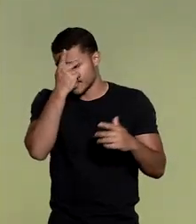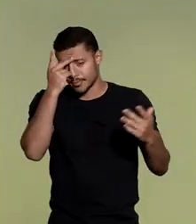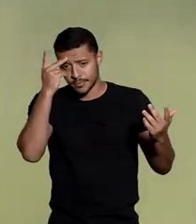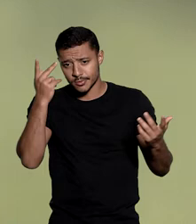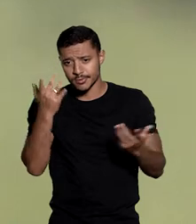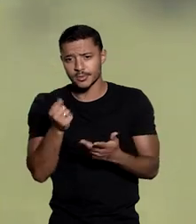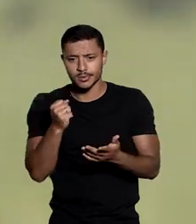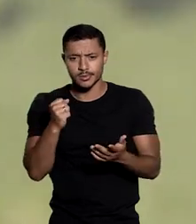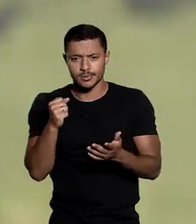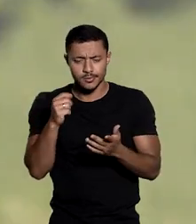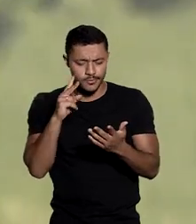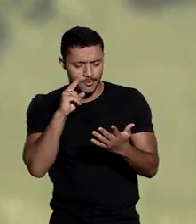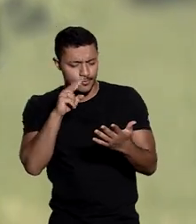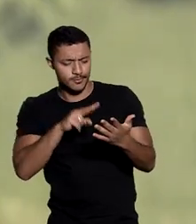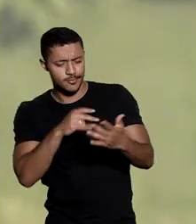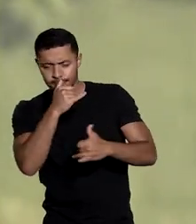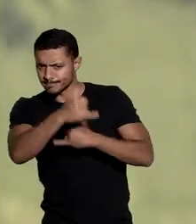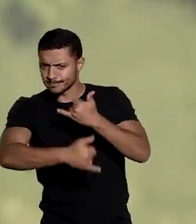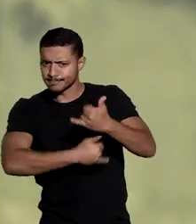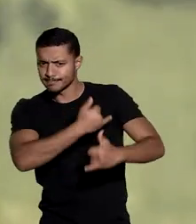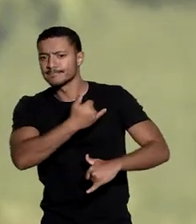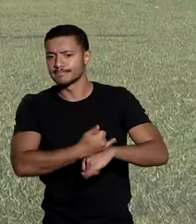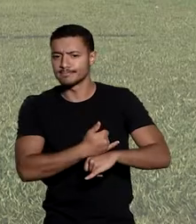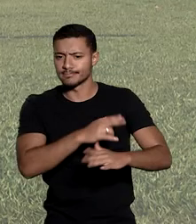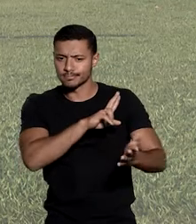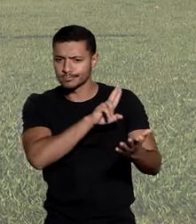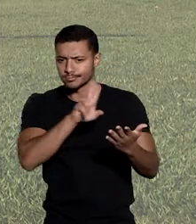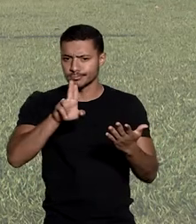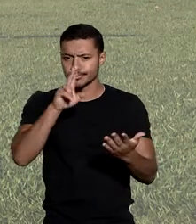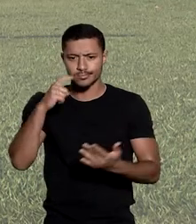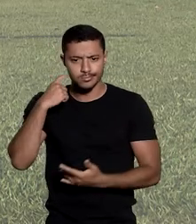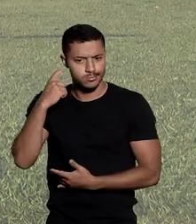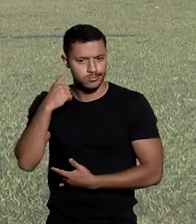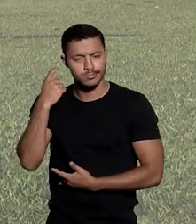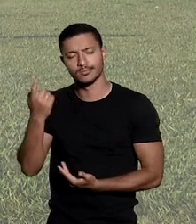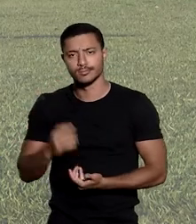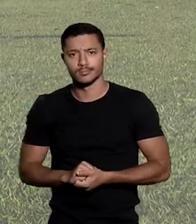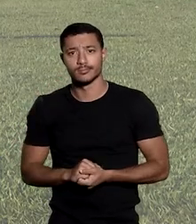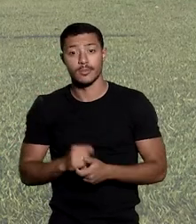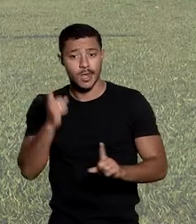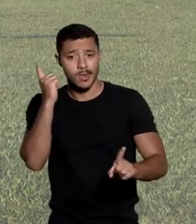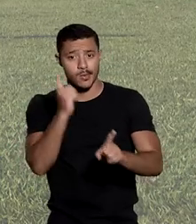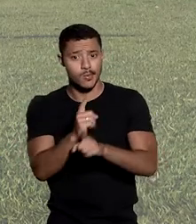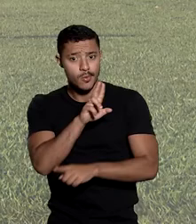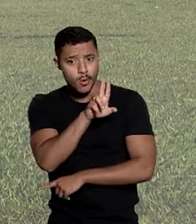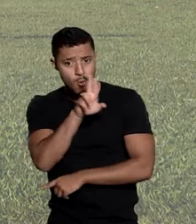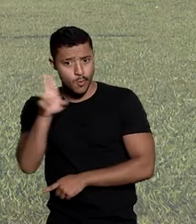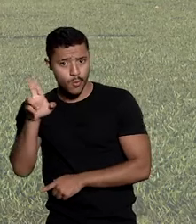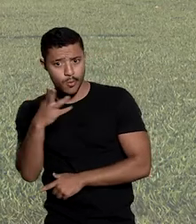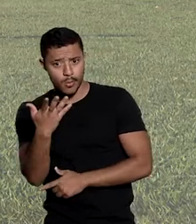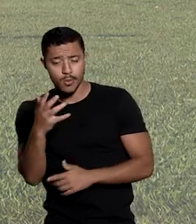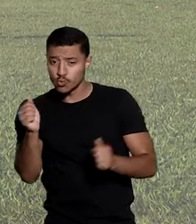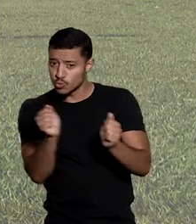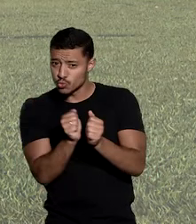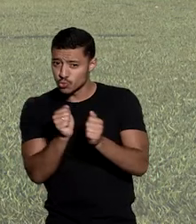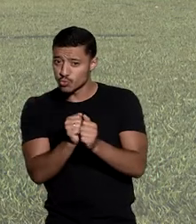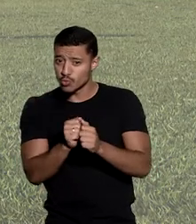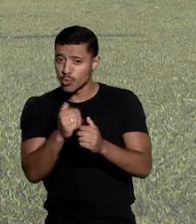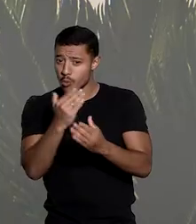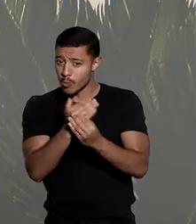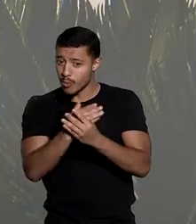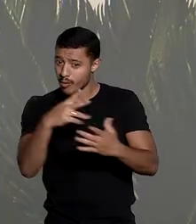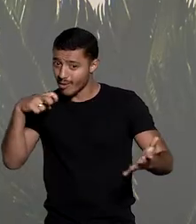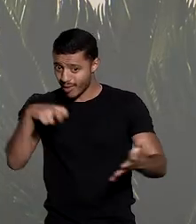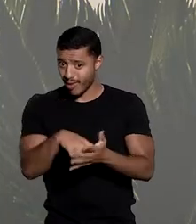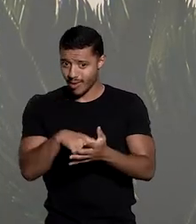fizesse uma consulta em sites de buscas na internet sobre o profissional e encontrasse o nome dele vinculado a processo